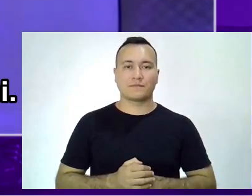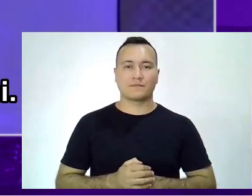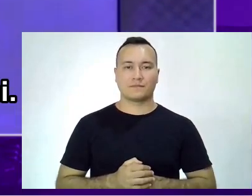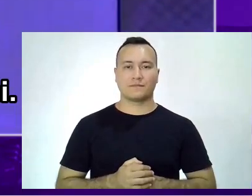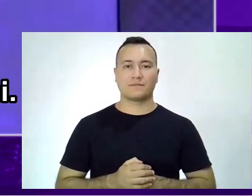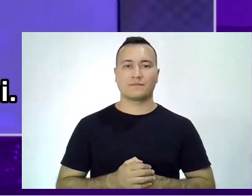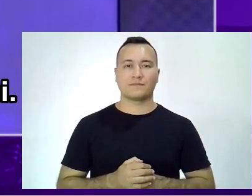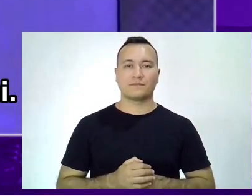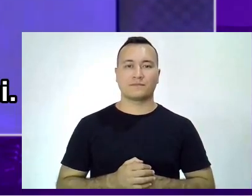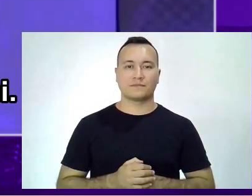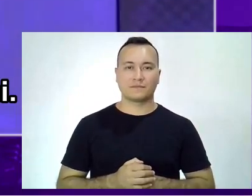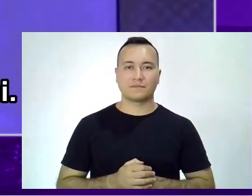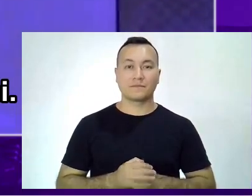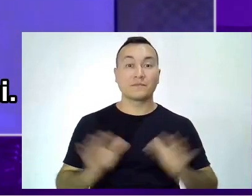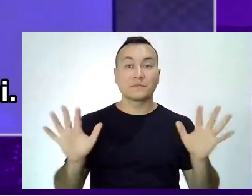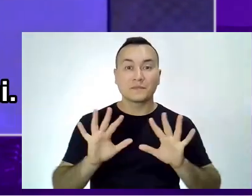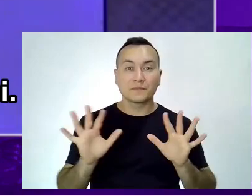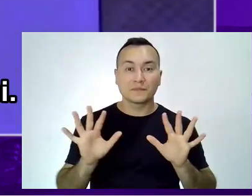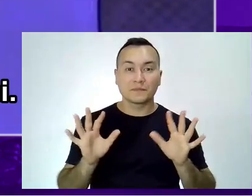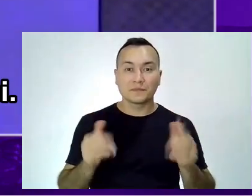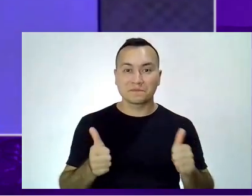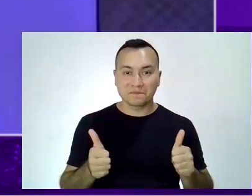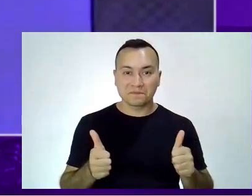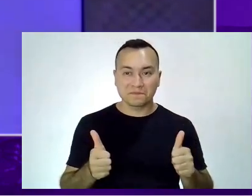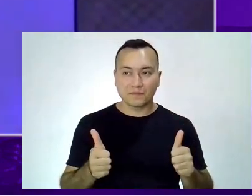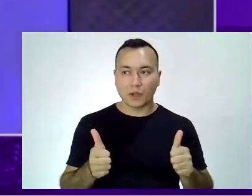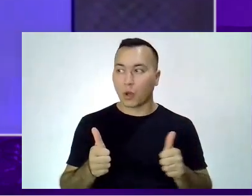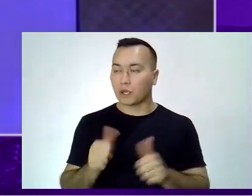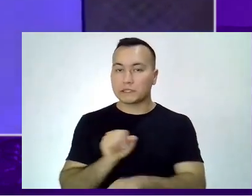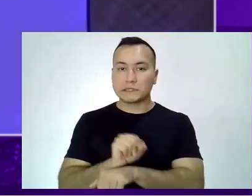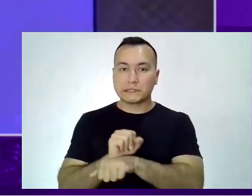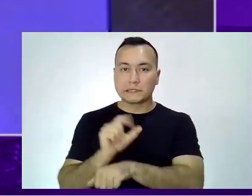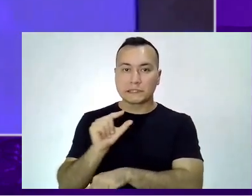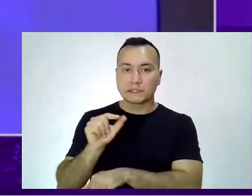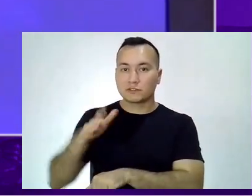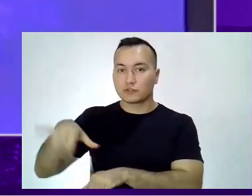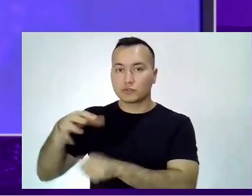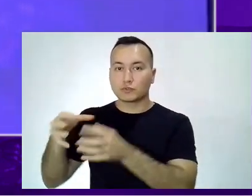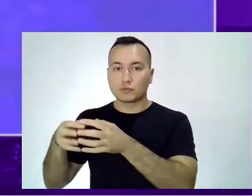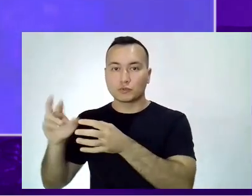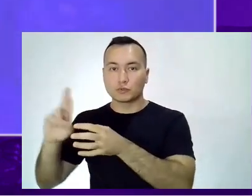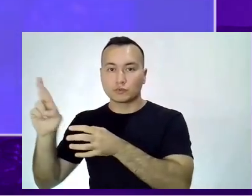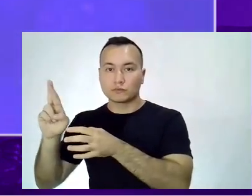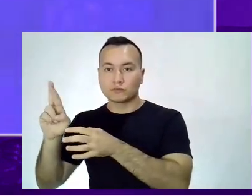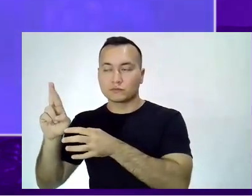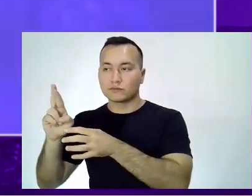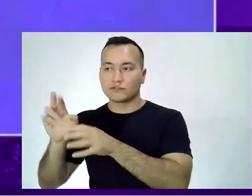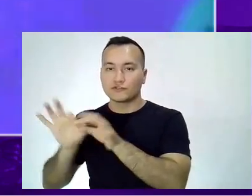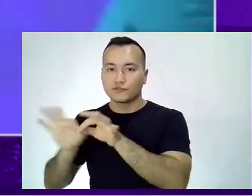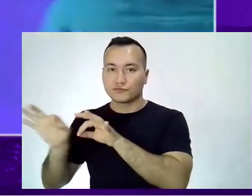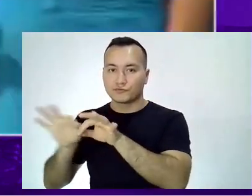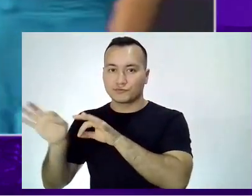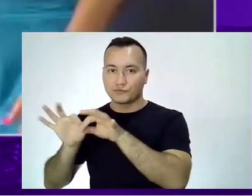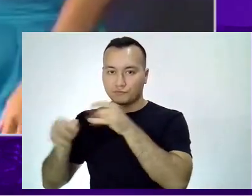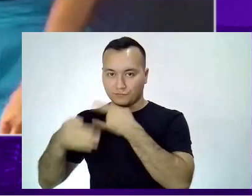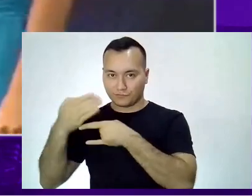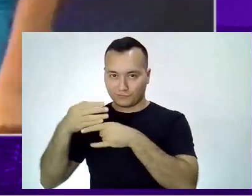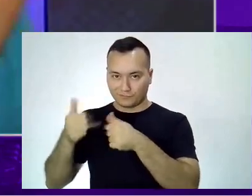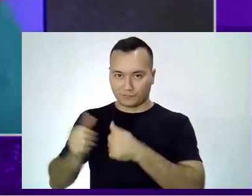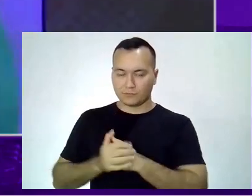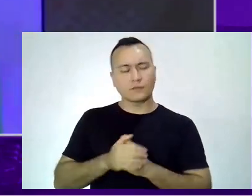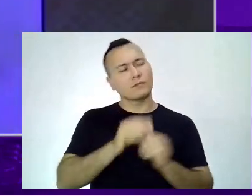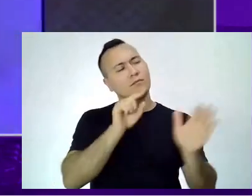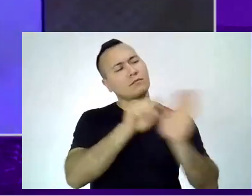Opa! Vamos lá, o pessoal está ajustando os slides aqui. Vamos com os slides do Renato. Renato, você já tinha palestrado no TDC?